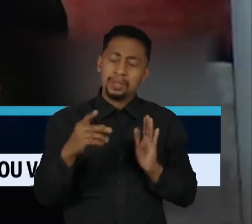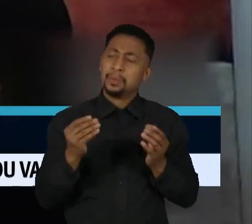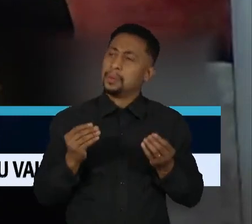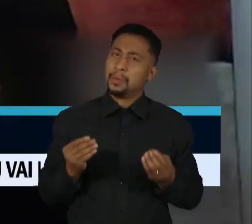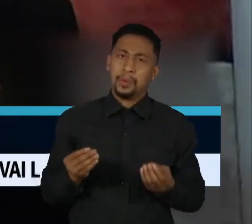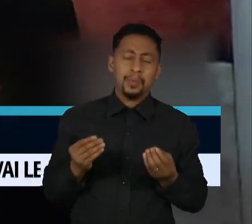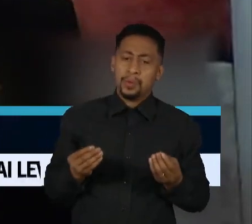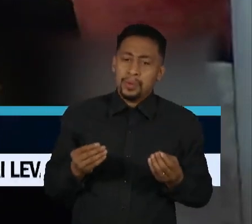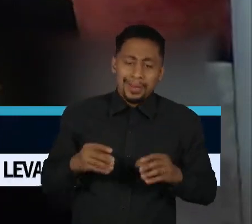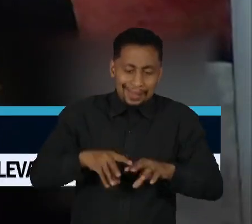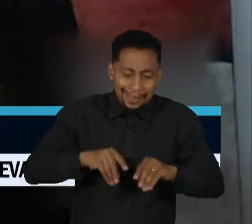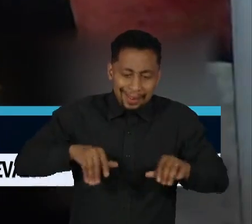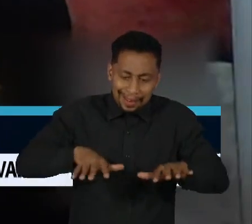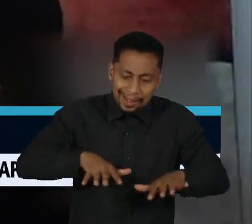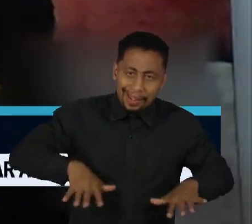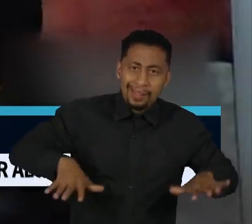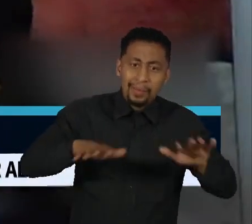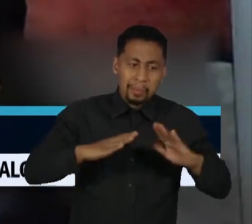terras demarcadas,